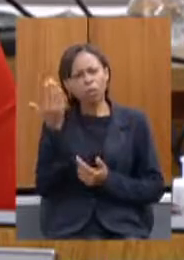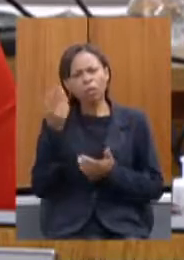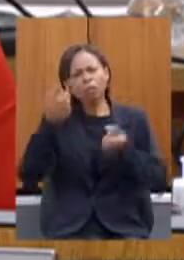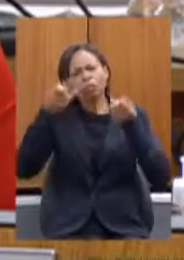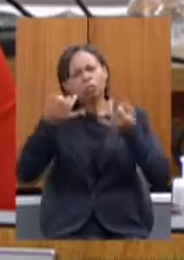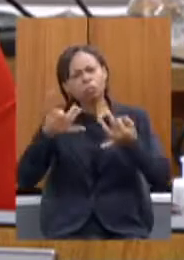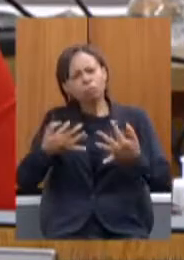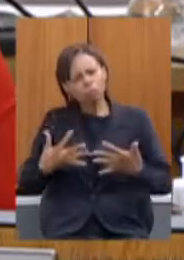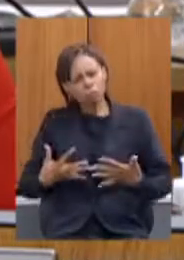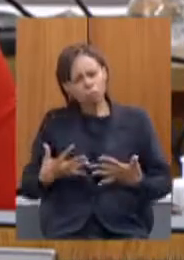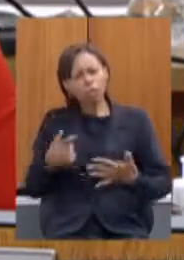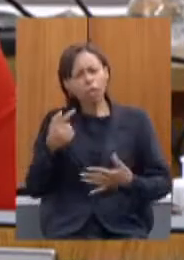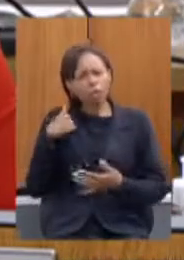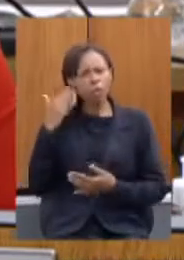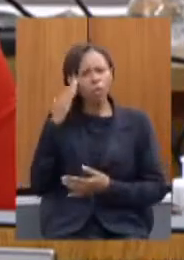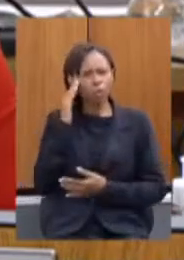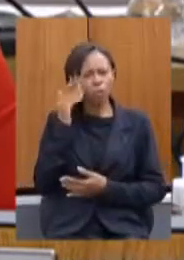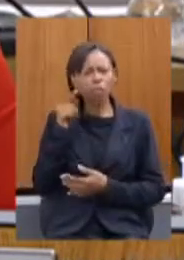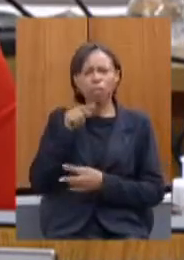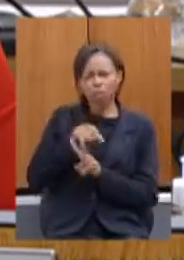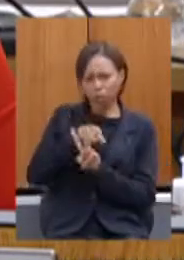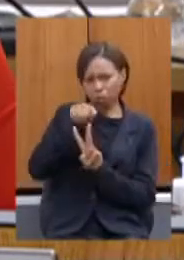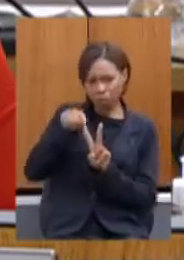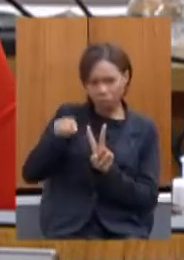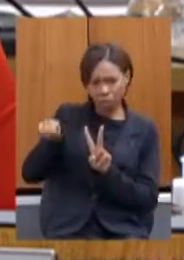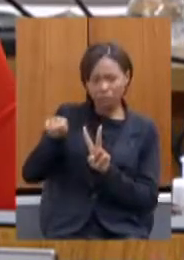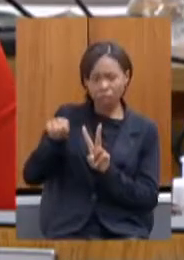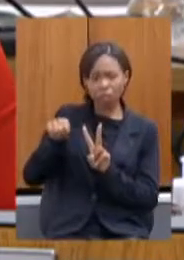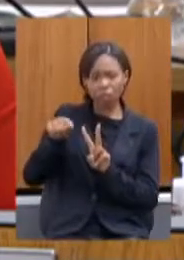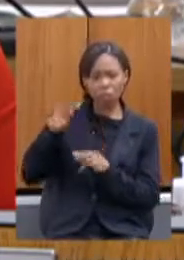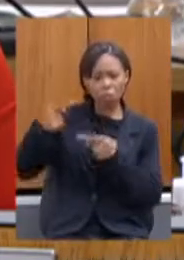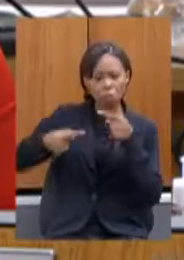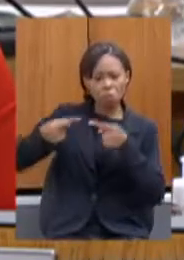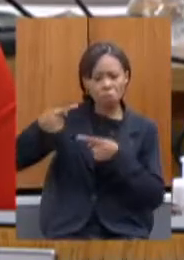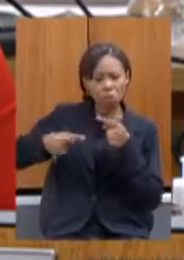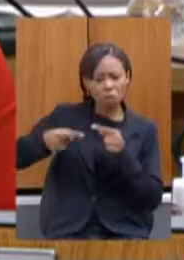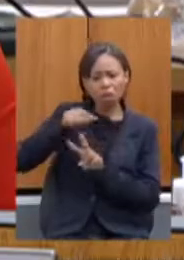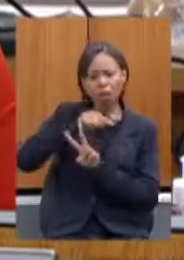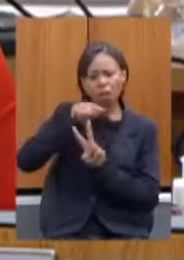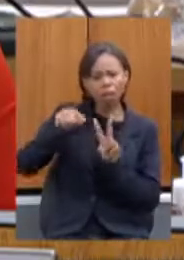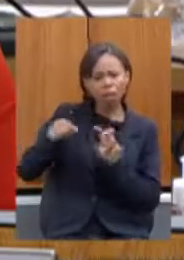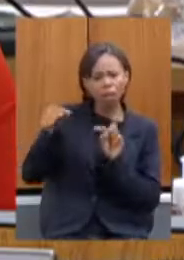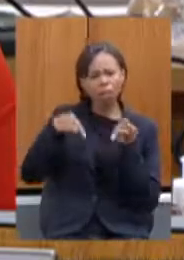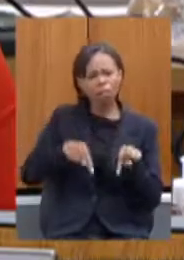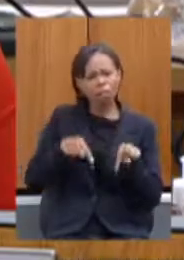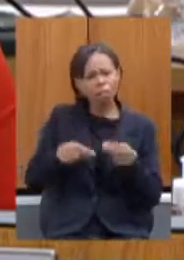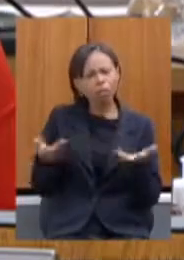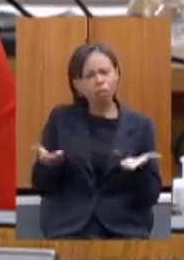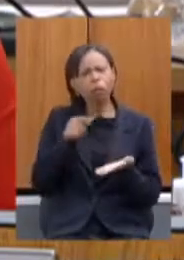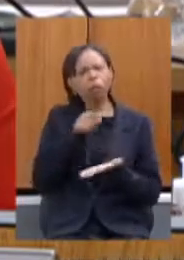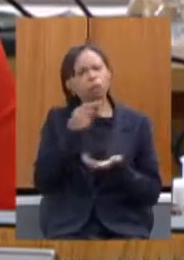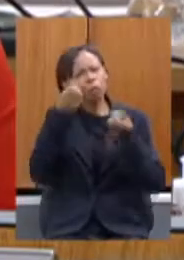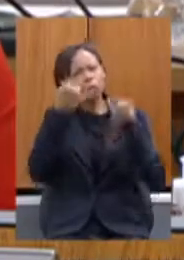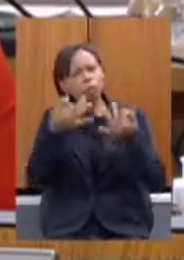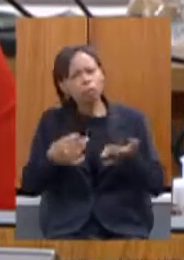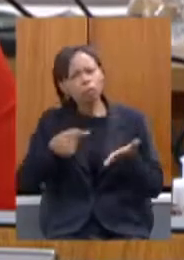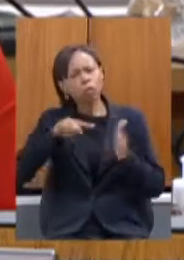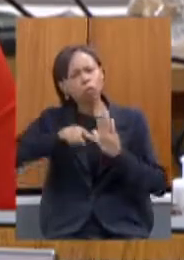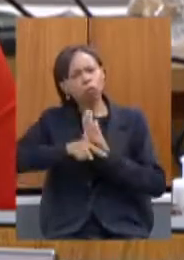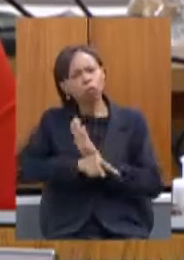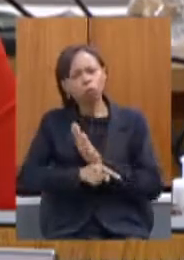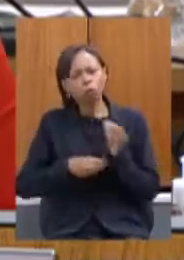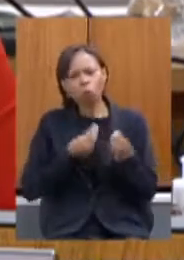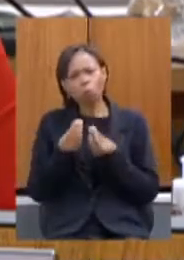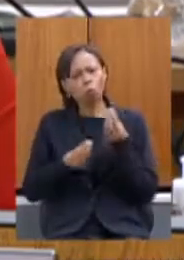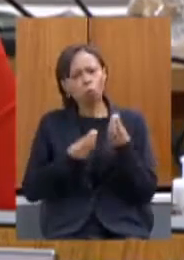discussão da Vale veio aqui para para a nossa audiência eu gostaria que o senhor então aprofundasse esse acordo